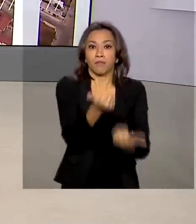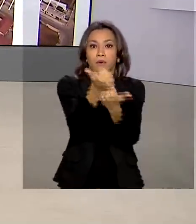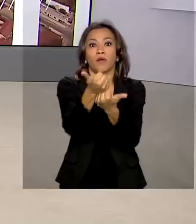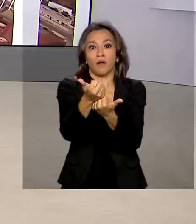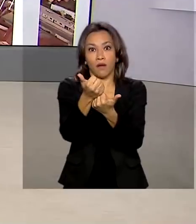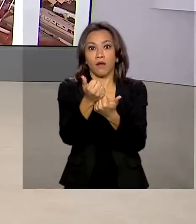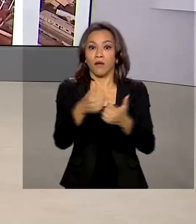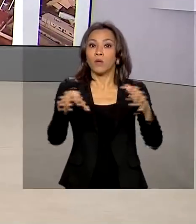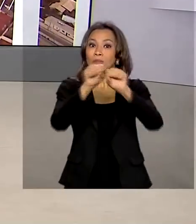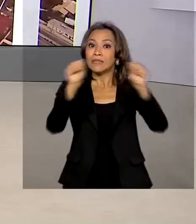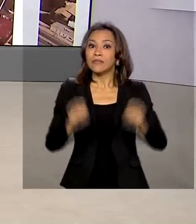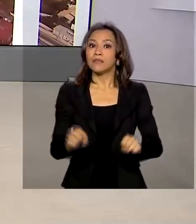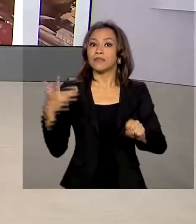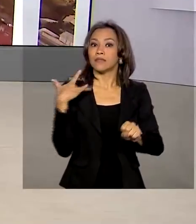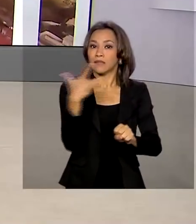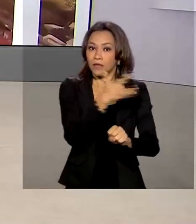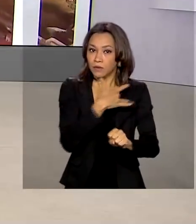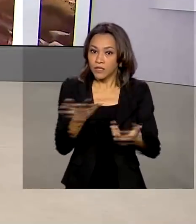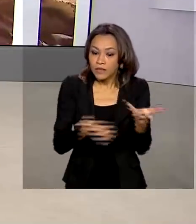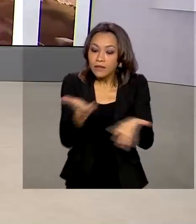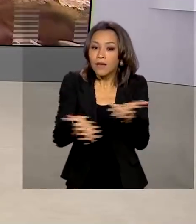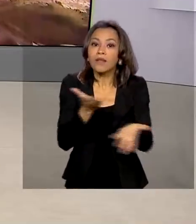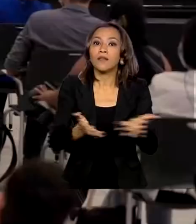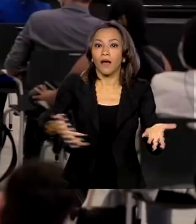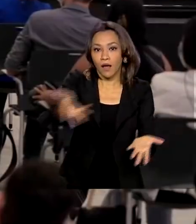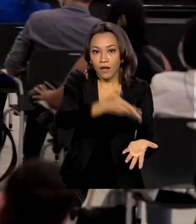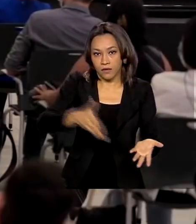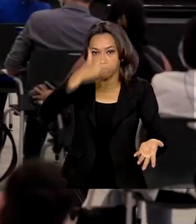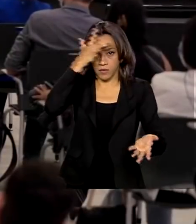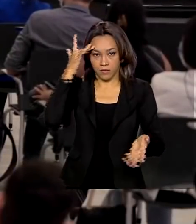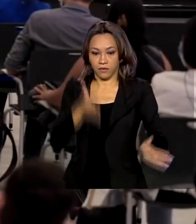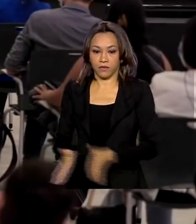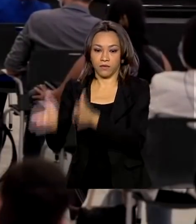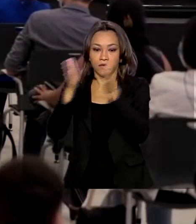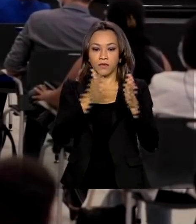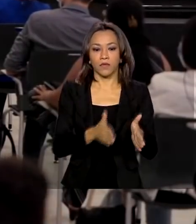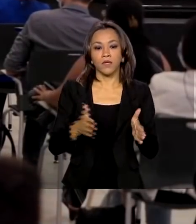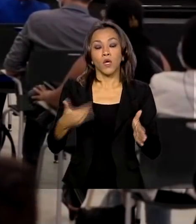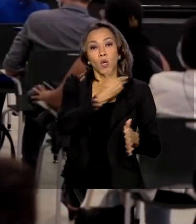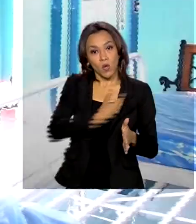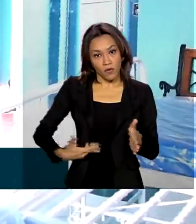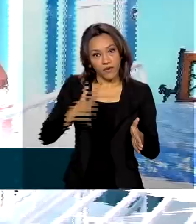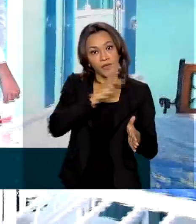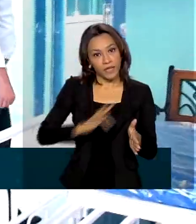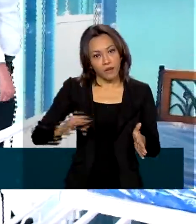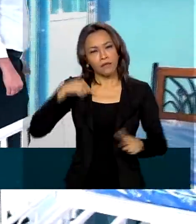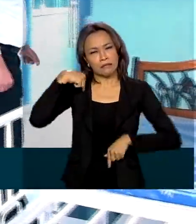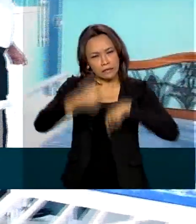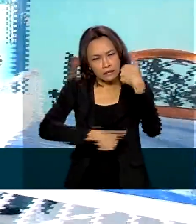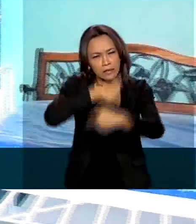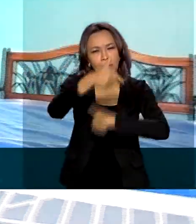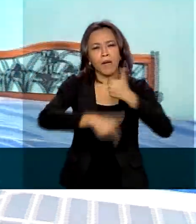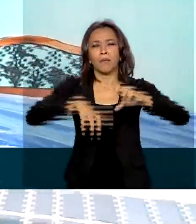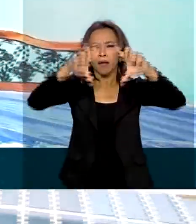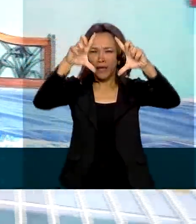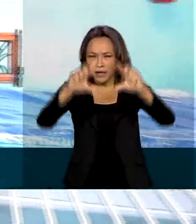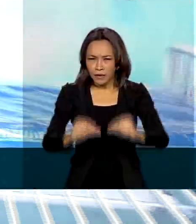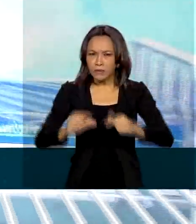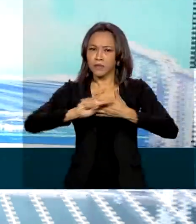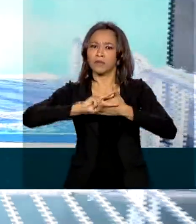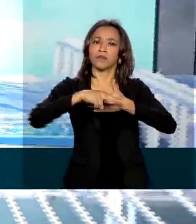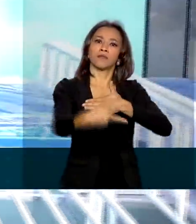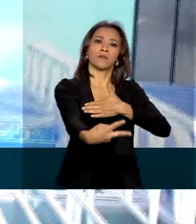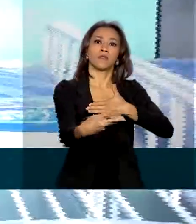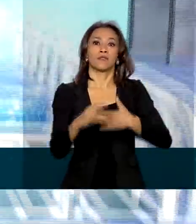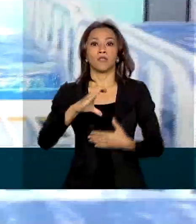e tratar os pacientes da região. O governo federal tem trabalhado para diminuir os impactos da pandemia de Covid-19